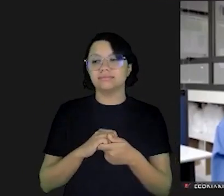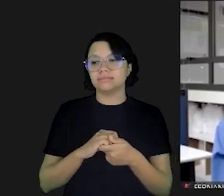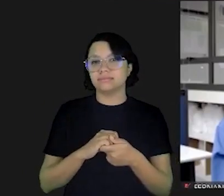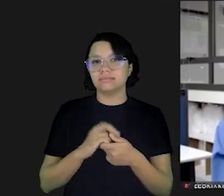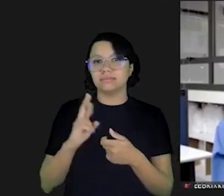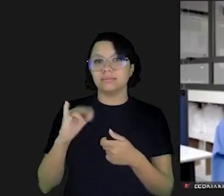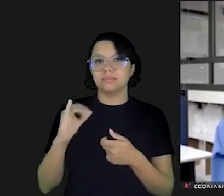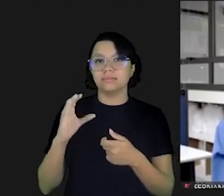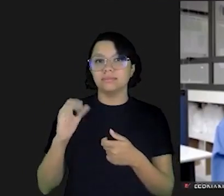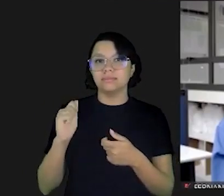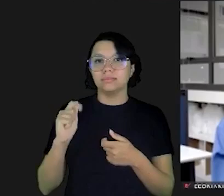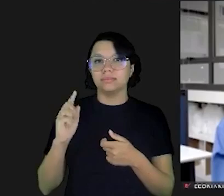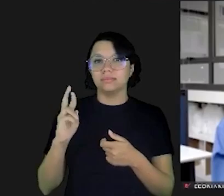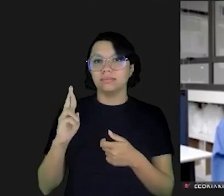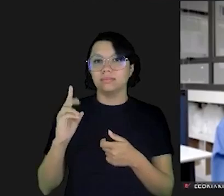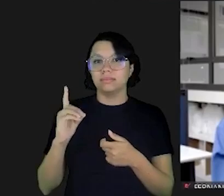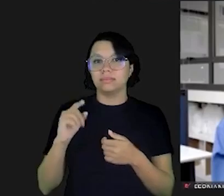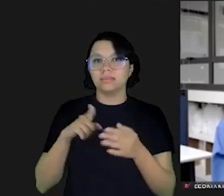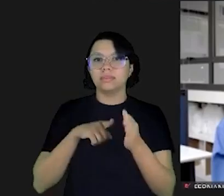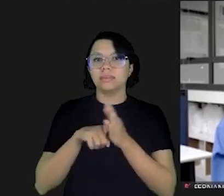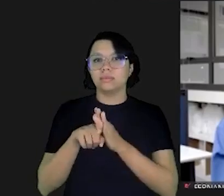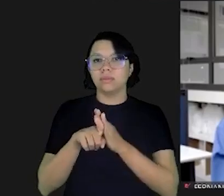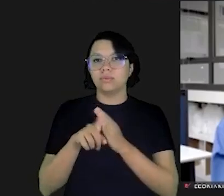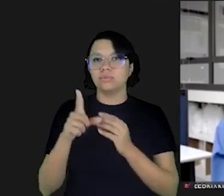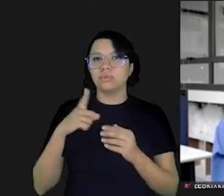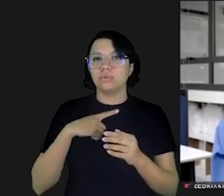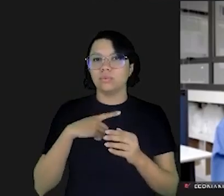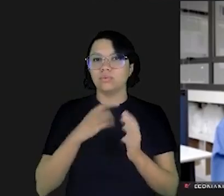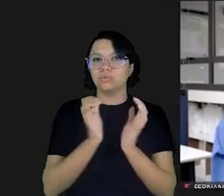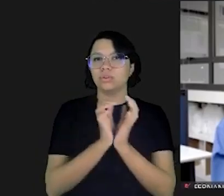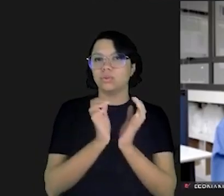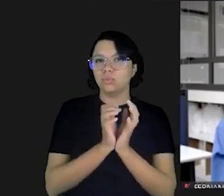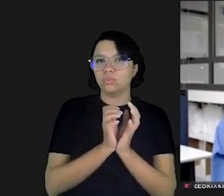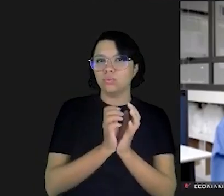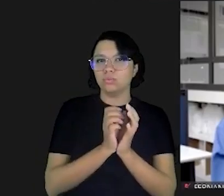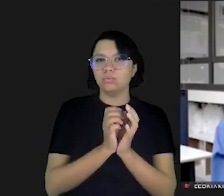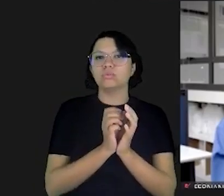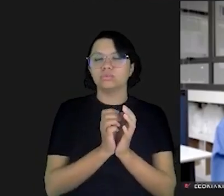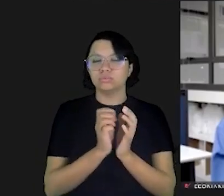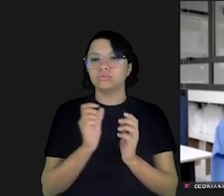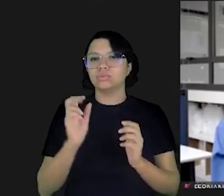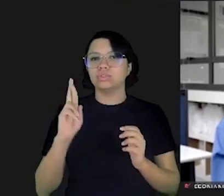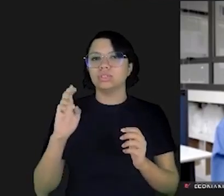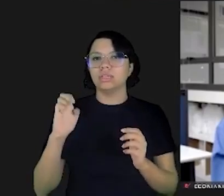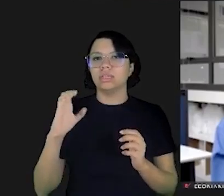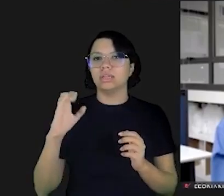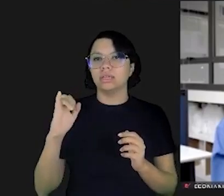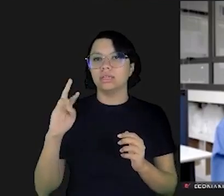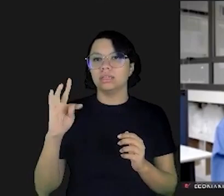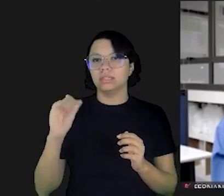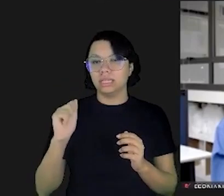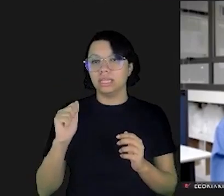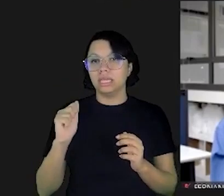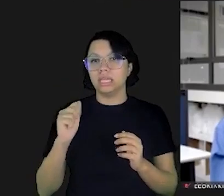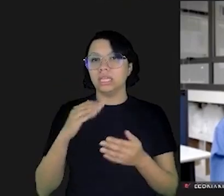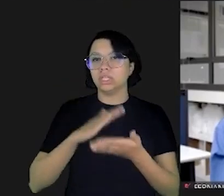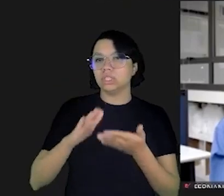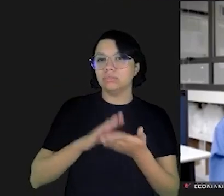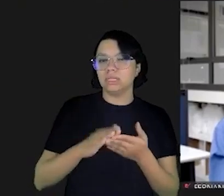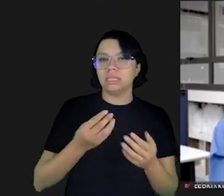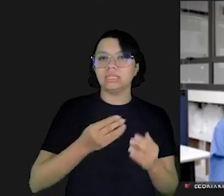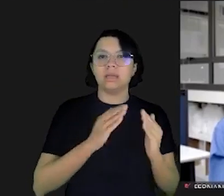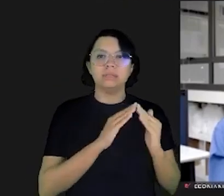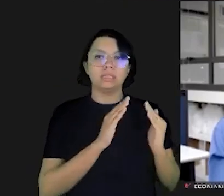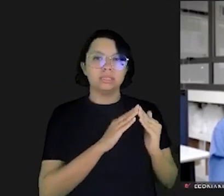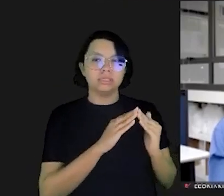ótimo o Ricardo Araújo pergunta se existe padronização dos grupos de receitas e despesas pra realizar o orçamento dele